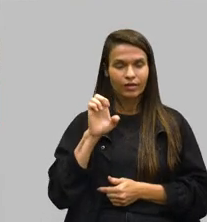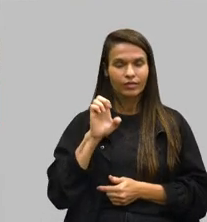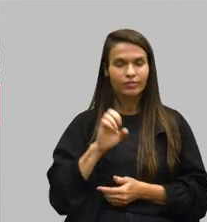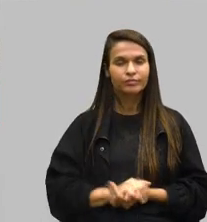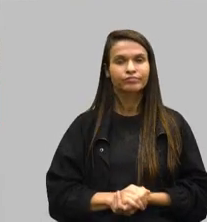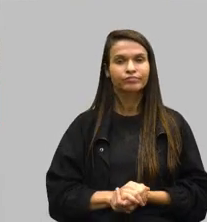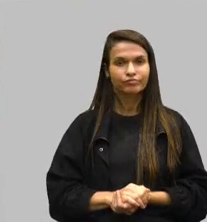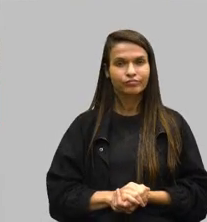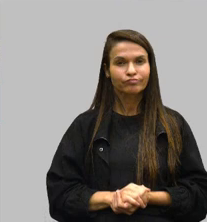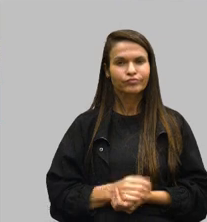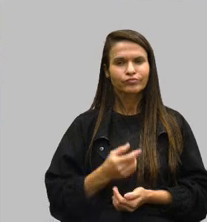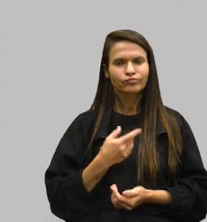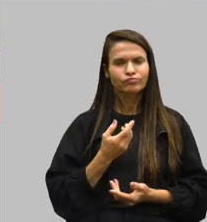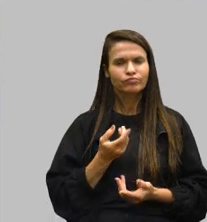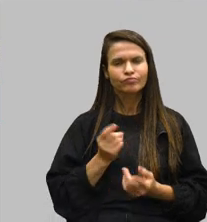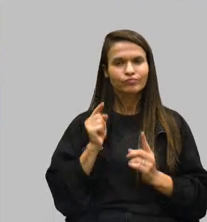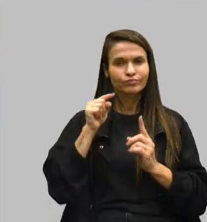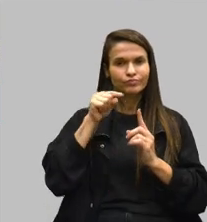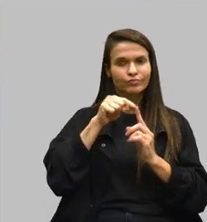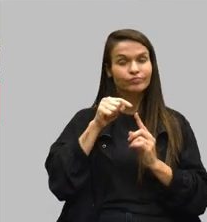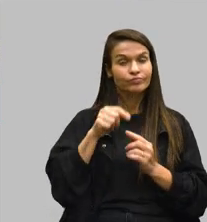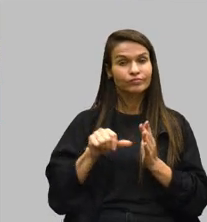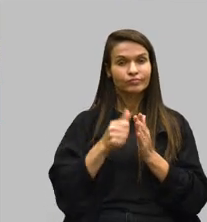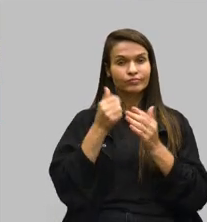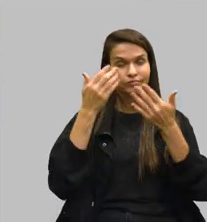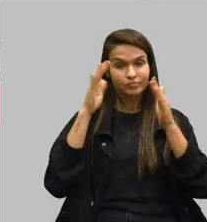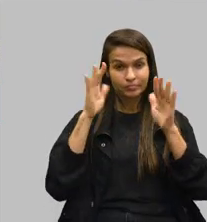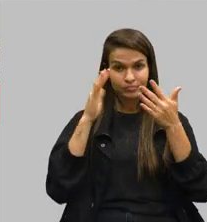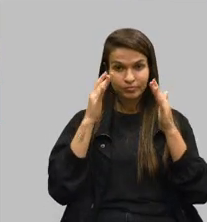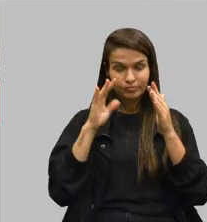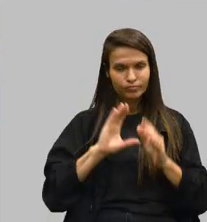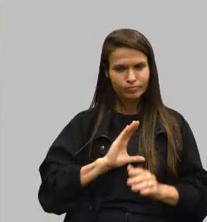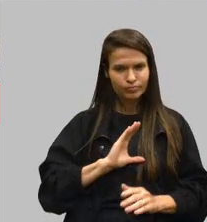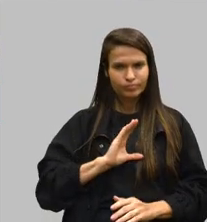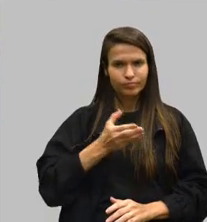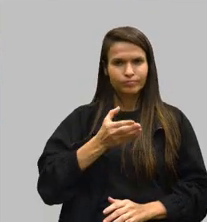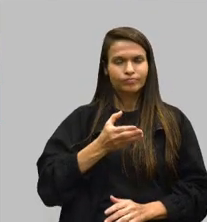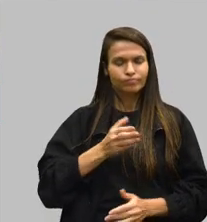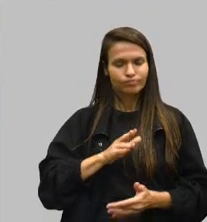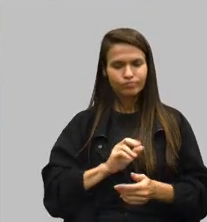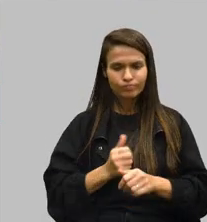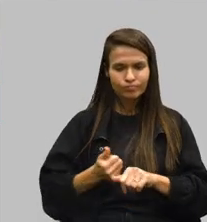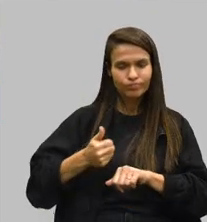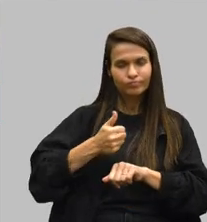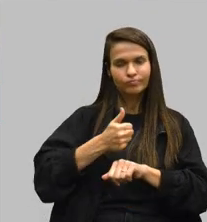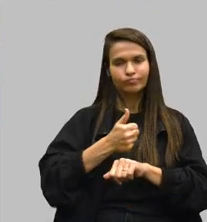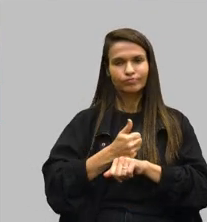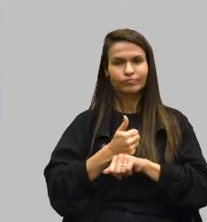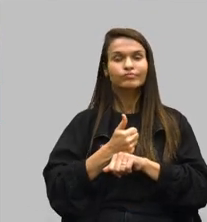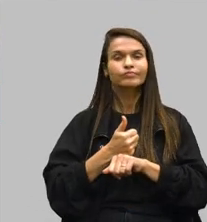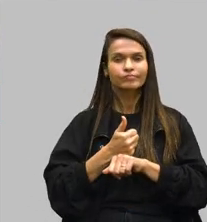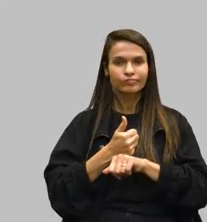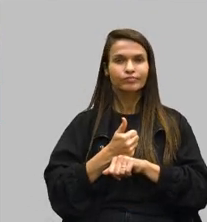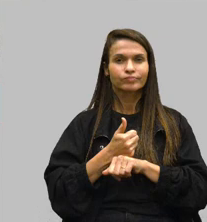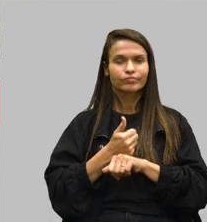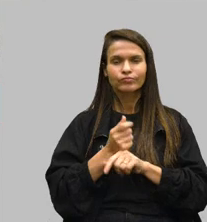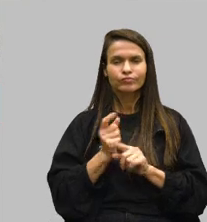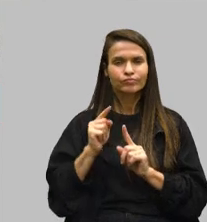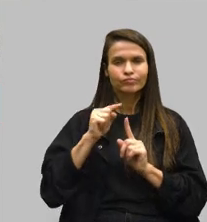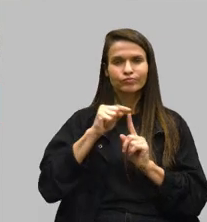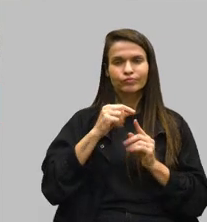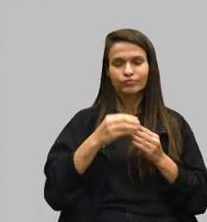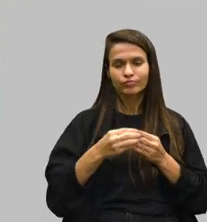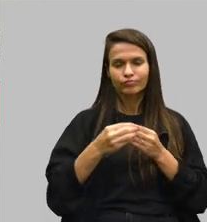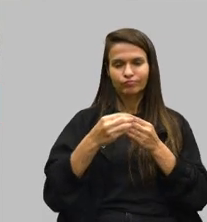de forma muito objetiva, primeiramente, parabenizá-la pela coragem em assumir a missão de conduzir essa